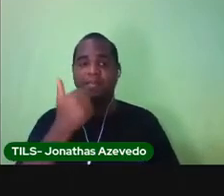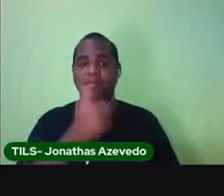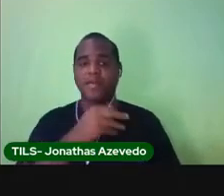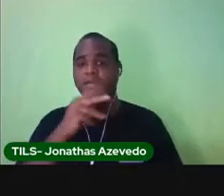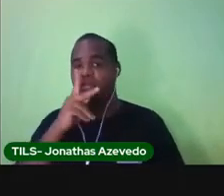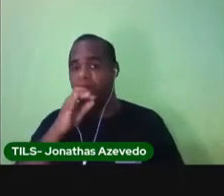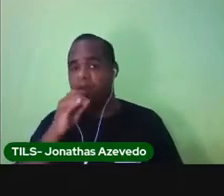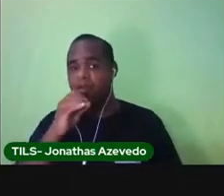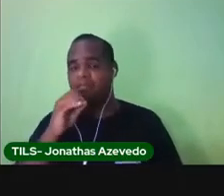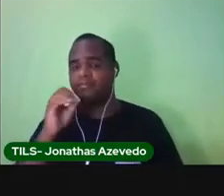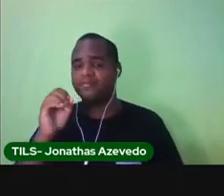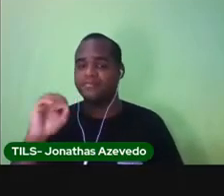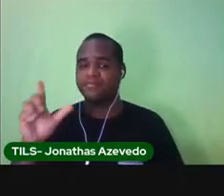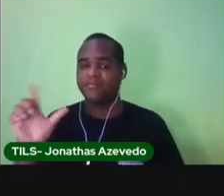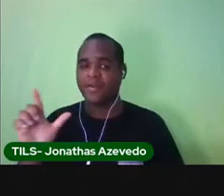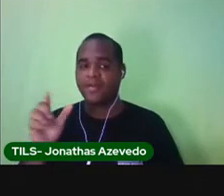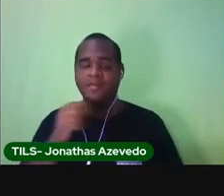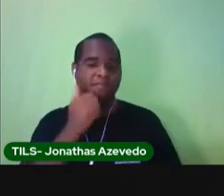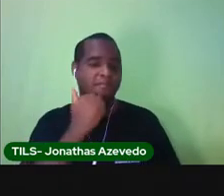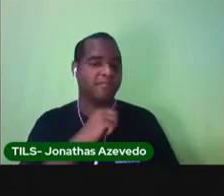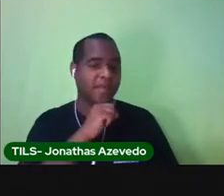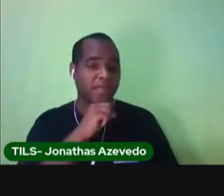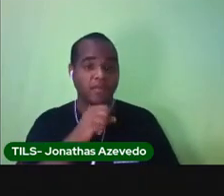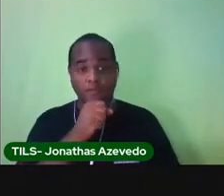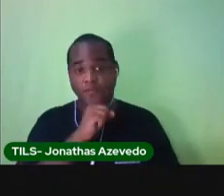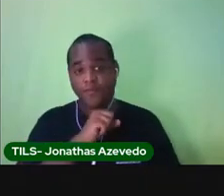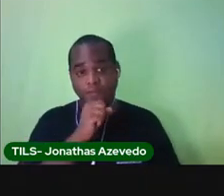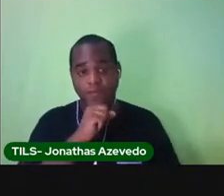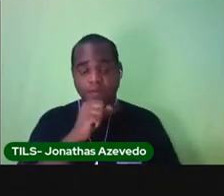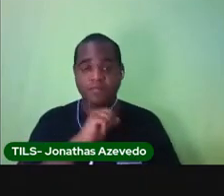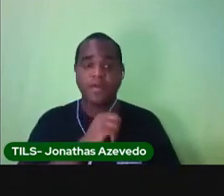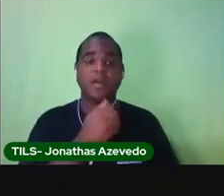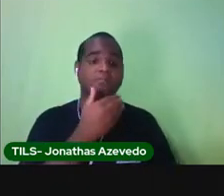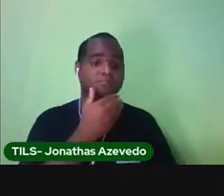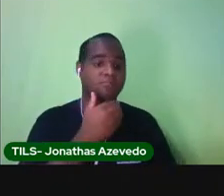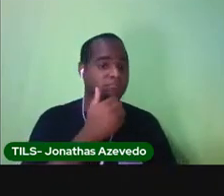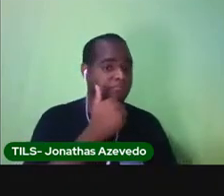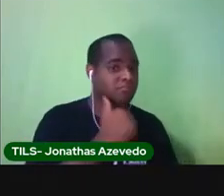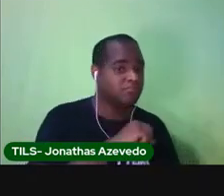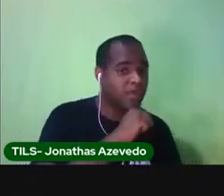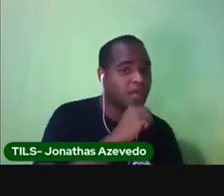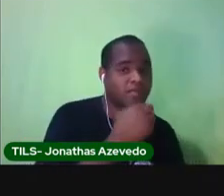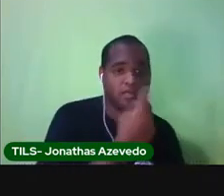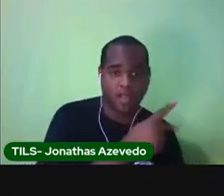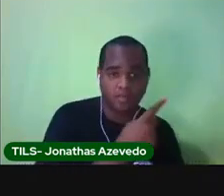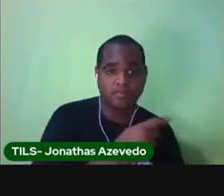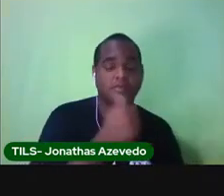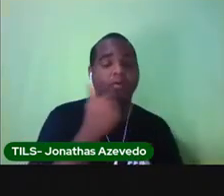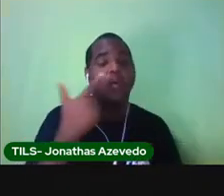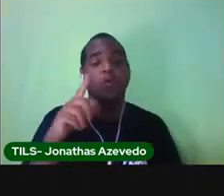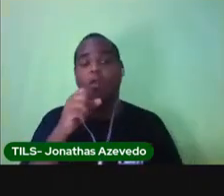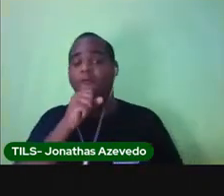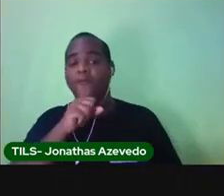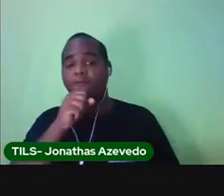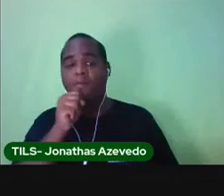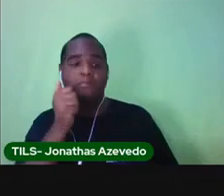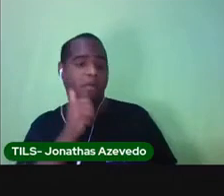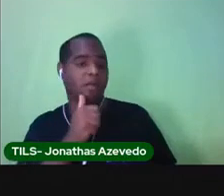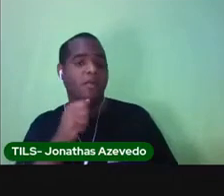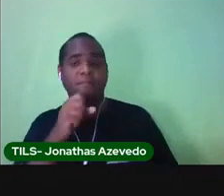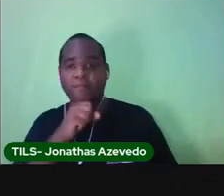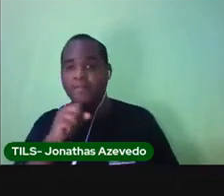que é pai da minha mãe. Eu tenho uma avó, que é mãe da minha mãe. E uma avó, que é a mãe do meu pai.